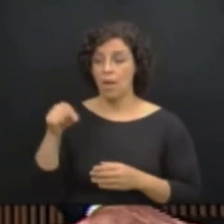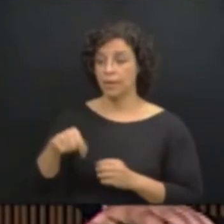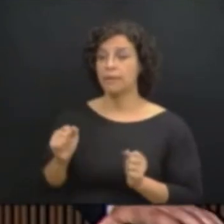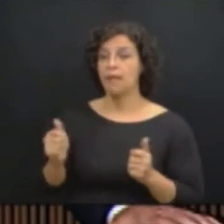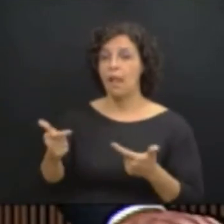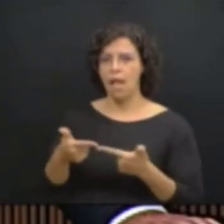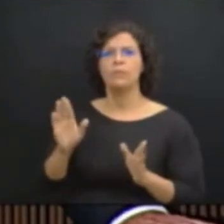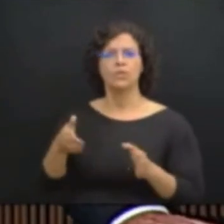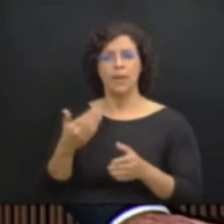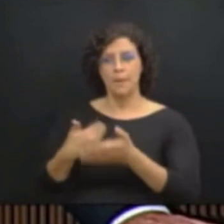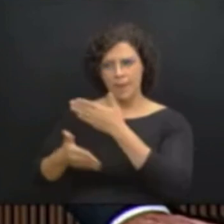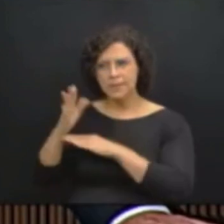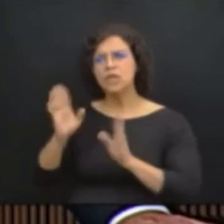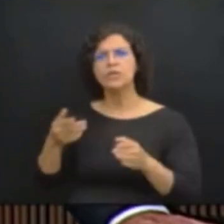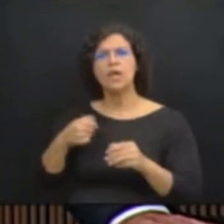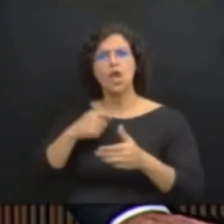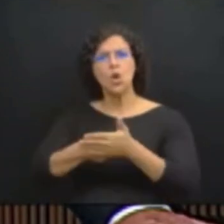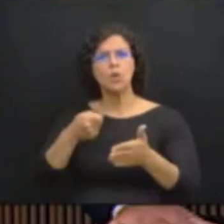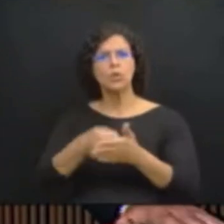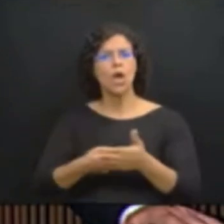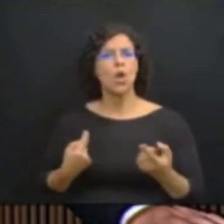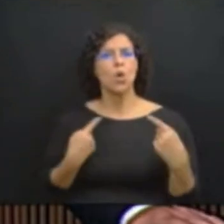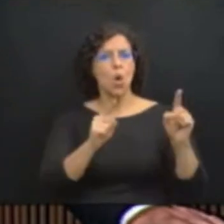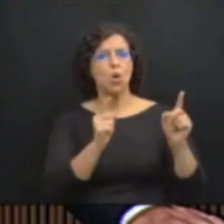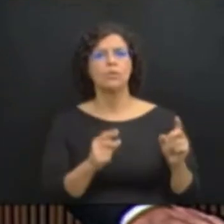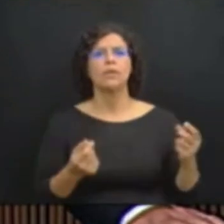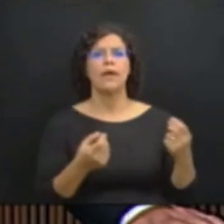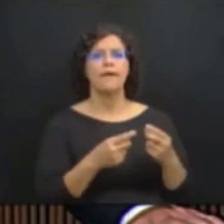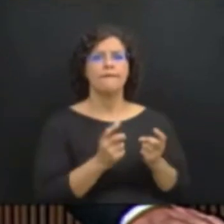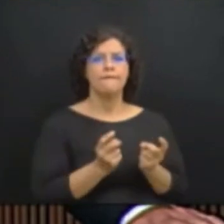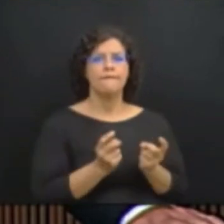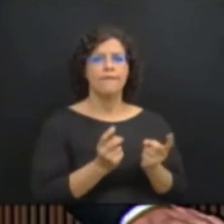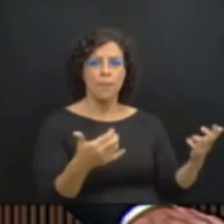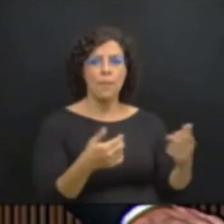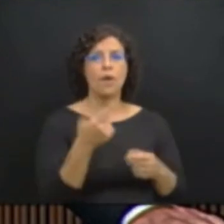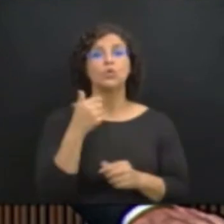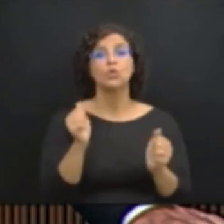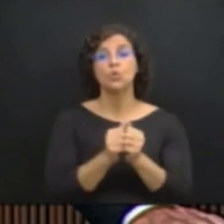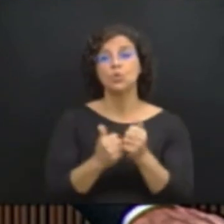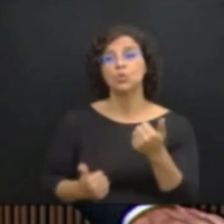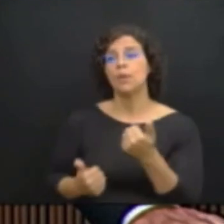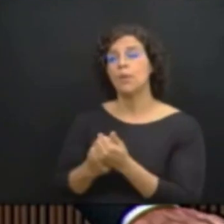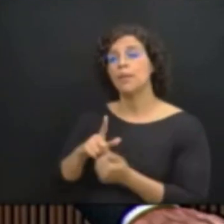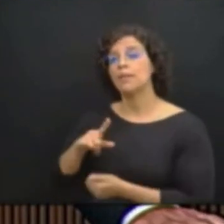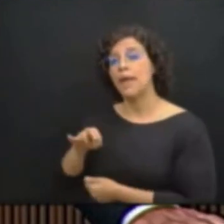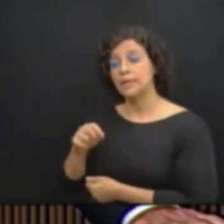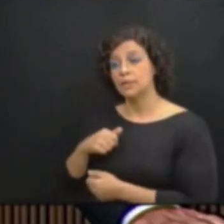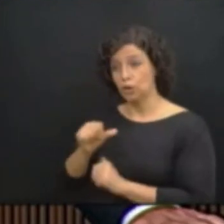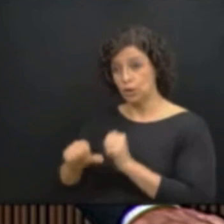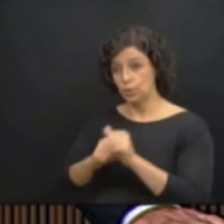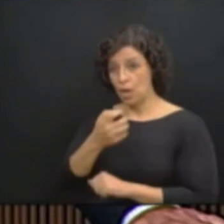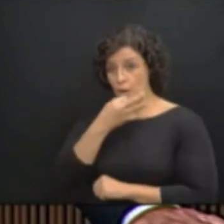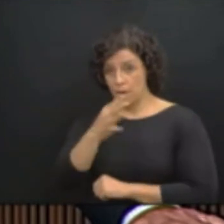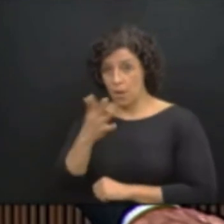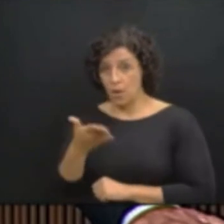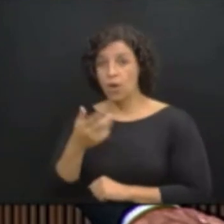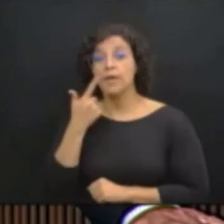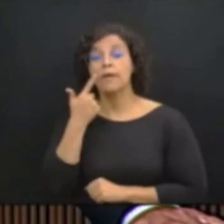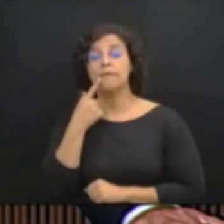Que estavam aqui e lutaram contra a venda da Copel pelo Jaime Lerner. Se mudaram de posição